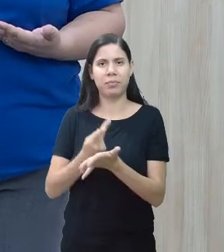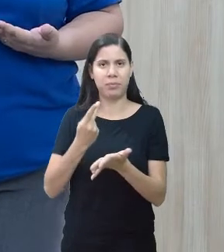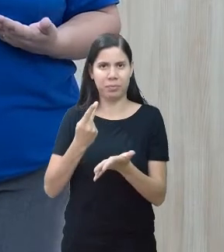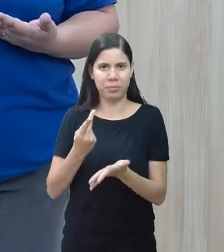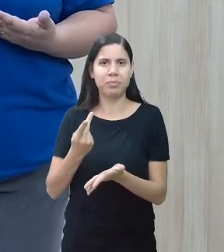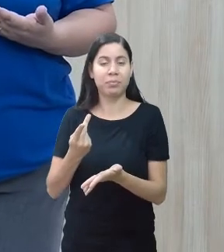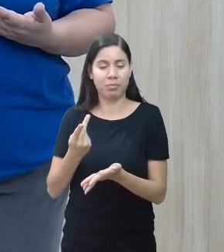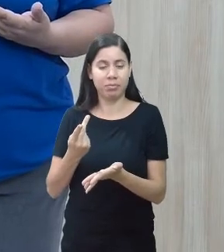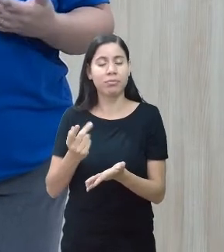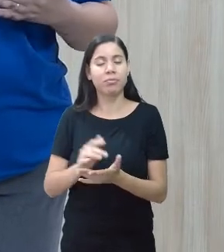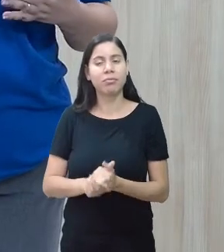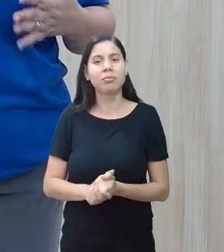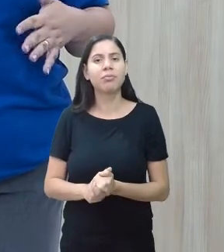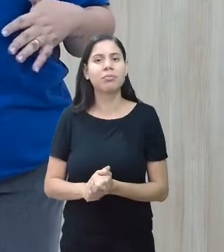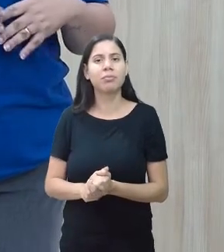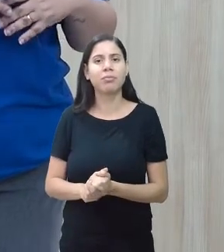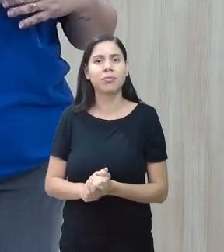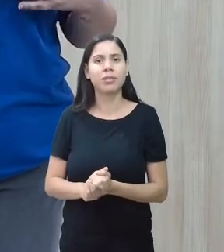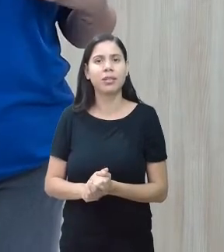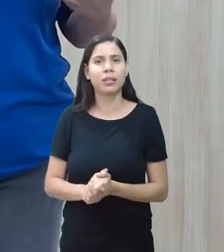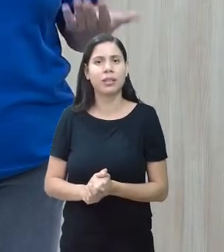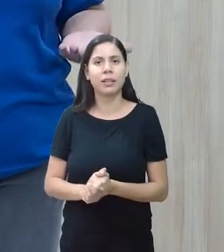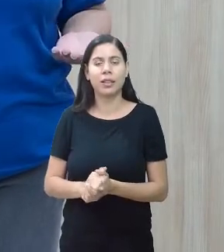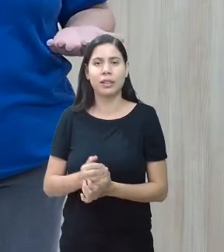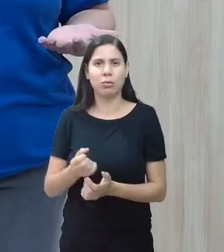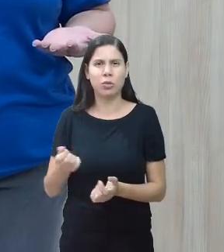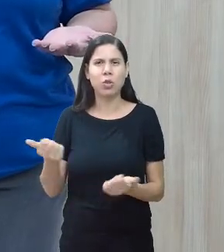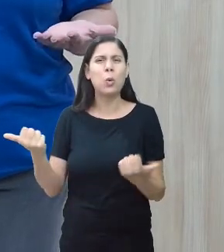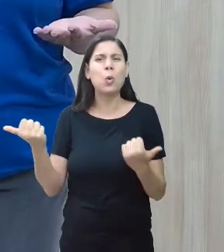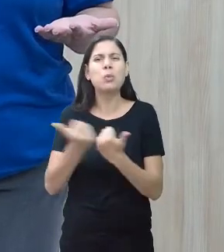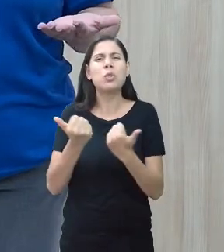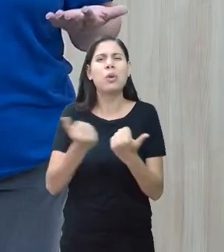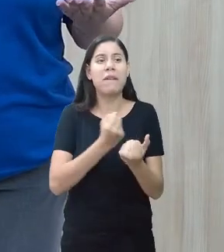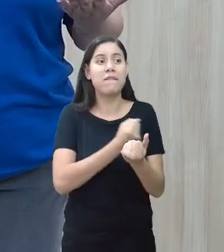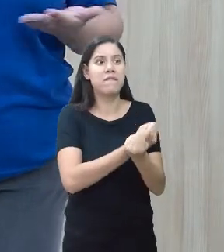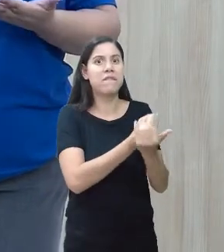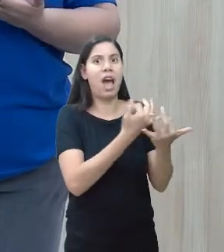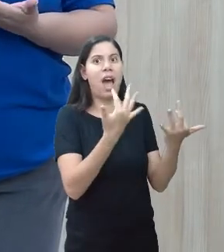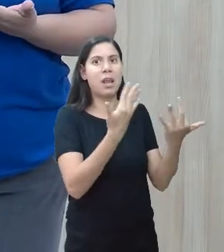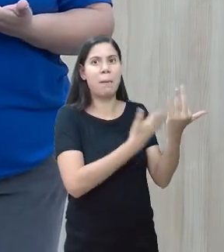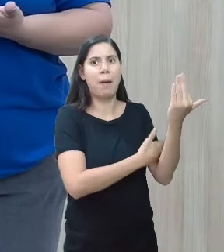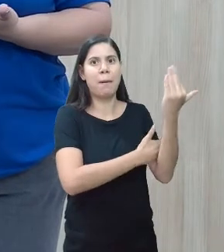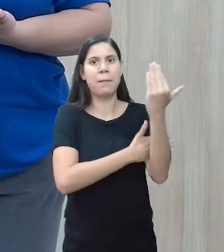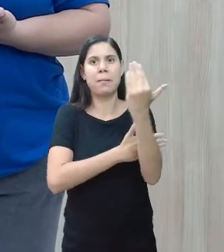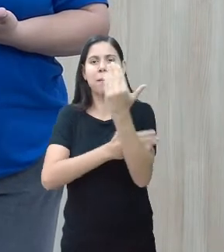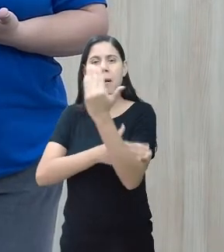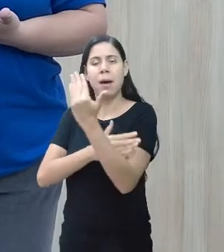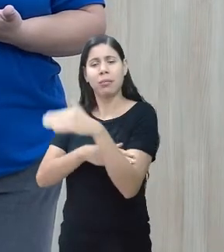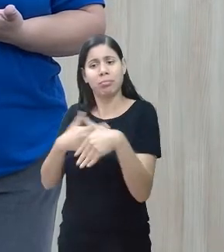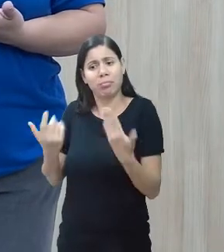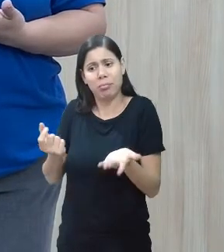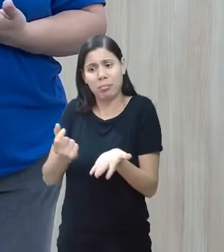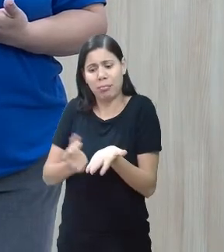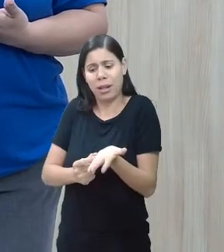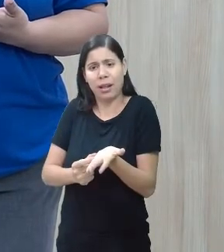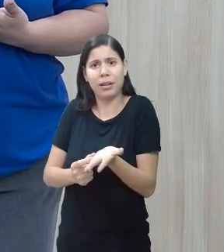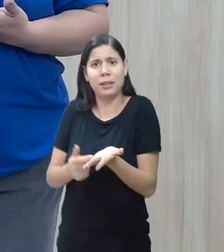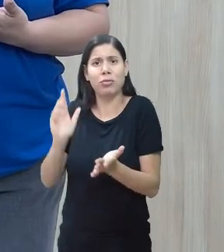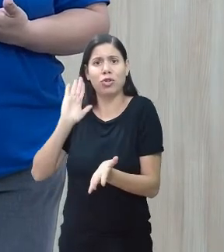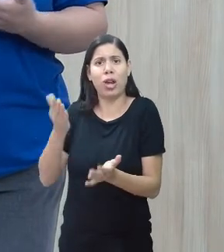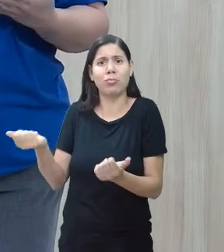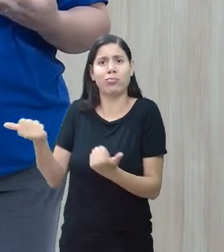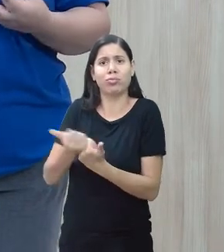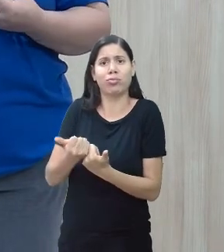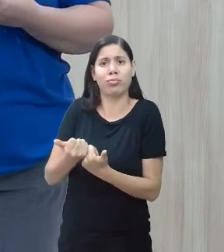estudantes. Ao invés de várias pastas, o aplicativo faz esse serviço, faz esse trabalho.